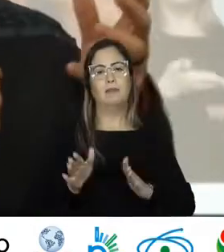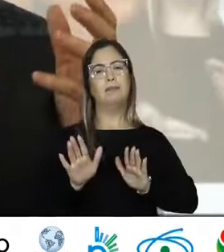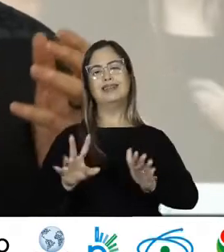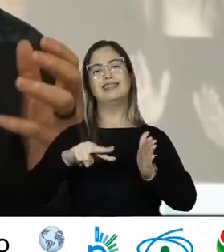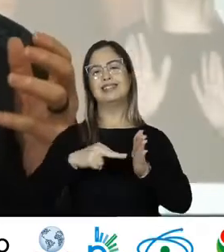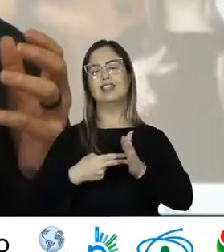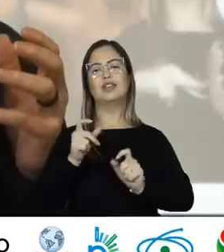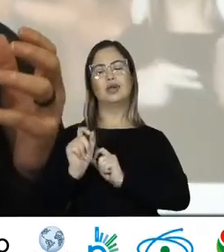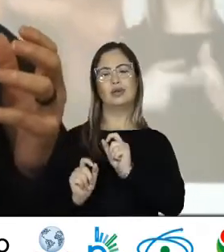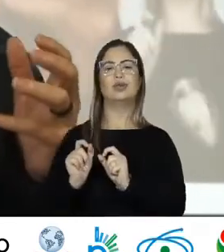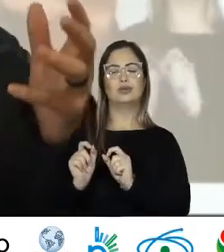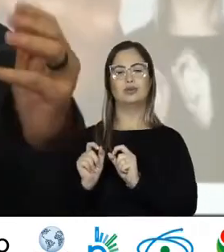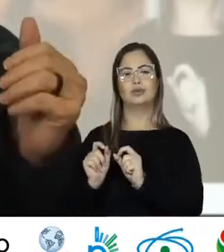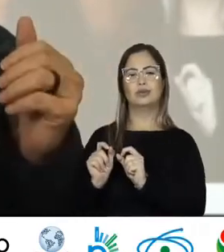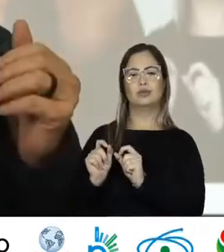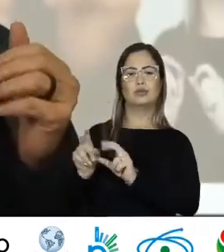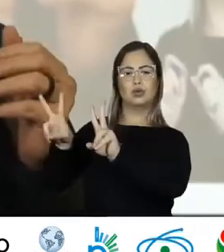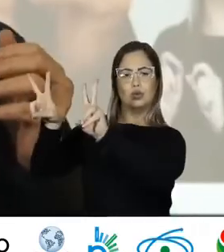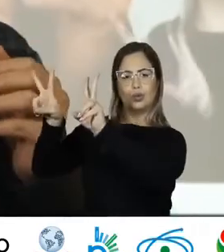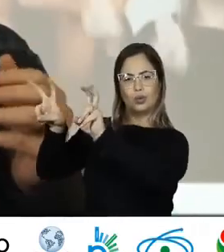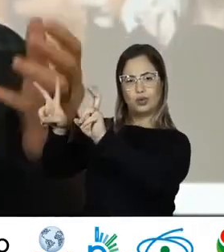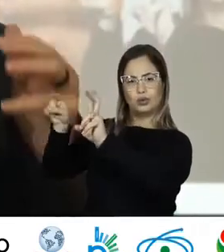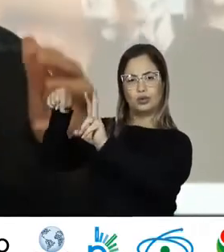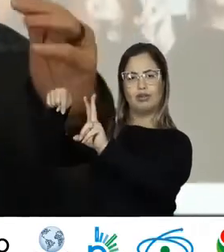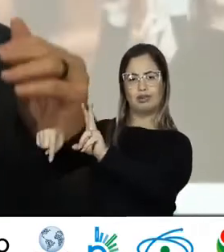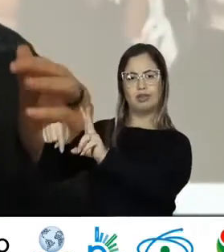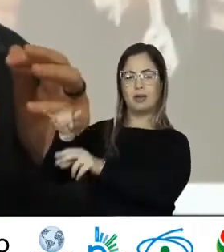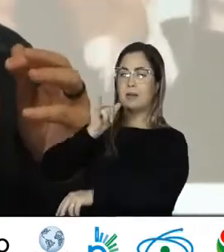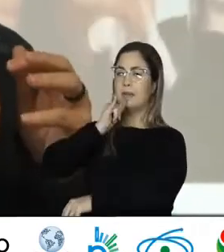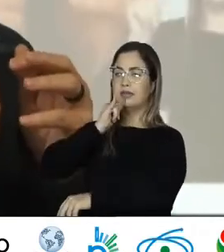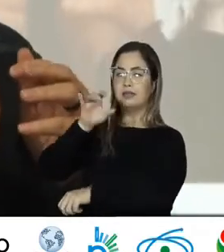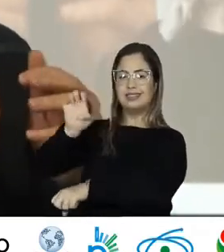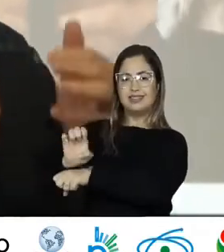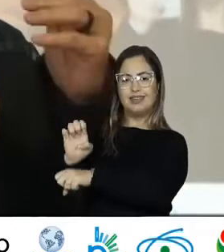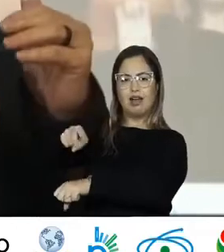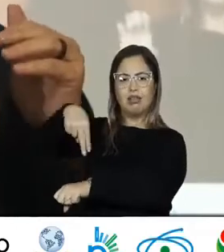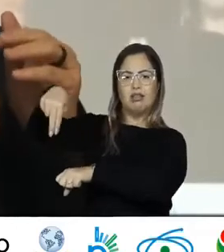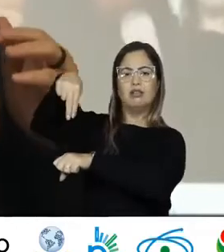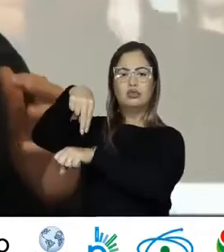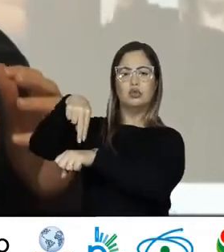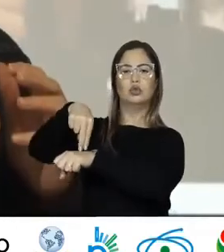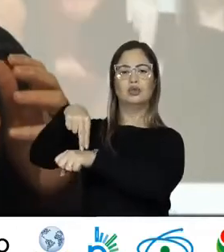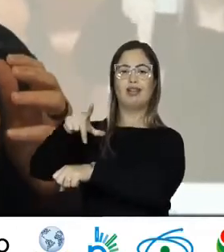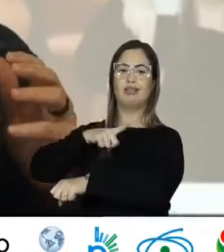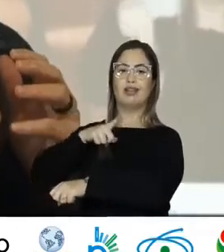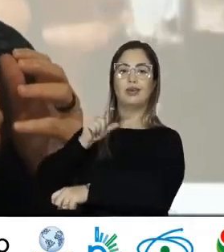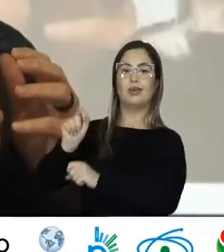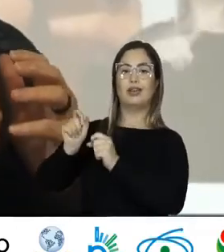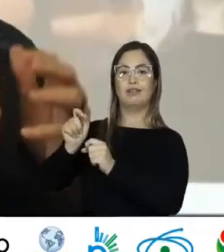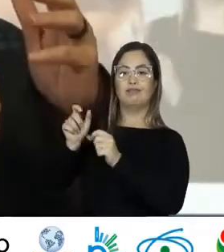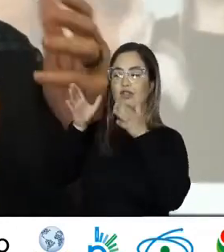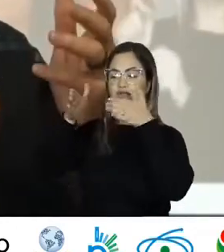Contradiz Com a questão Dos Estados Nações Com os interesses Particulares